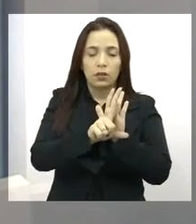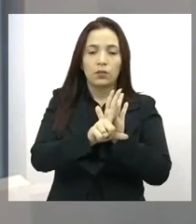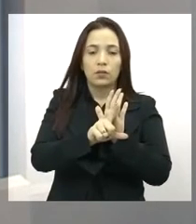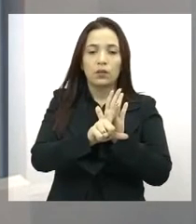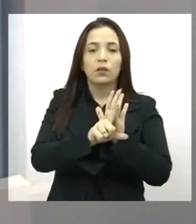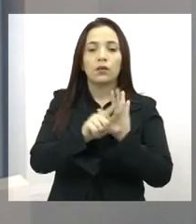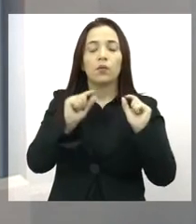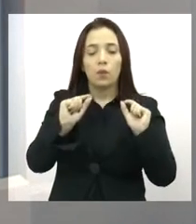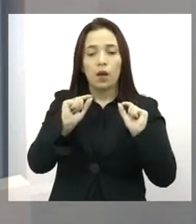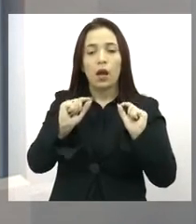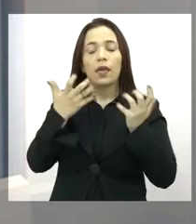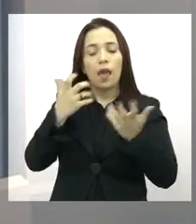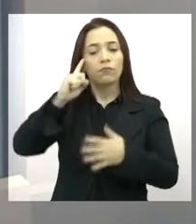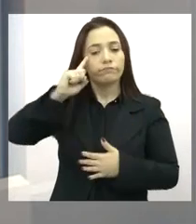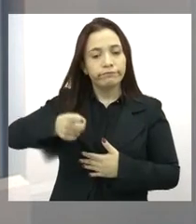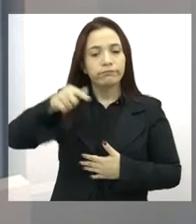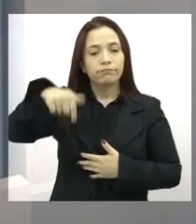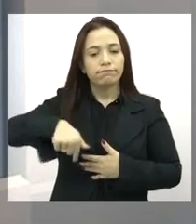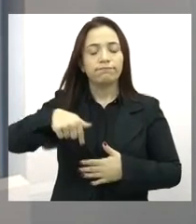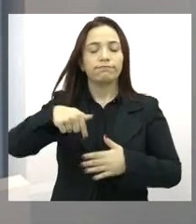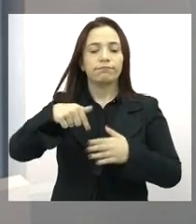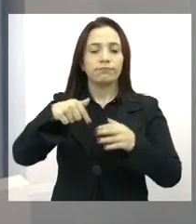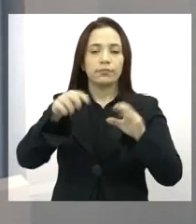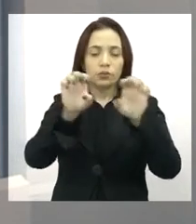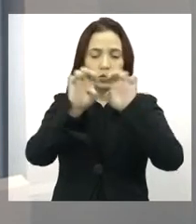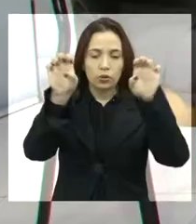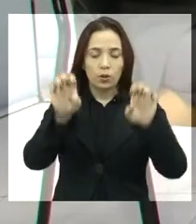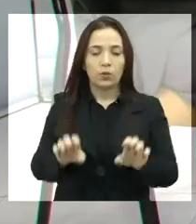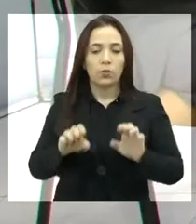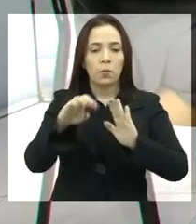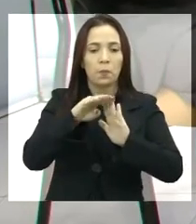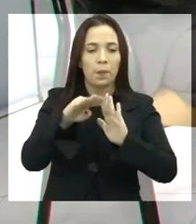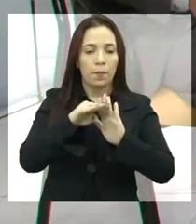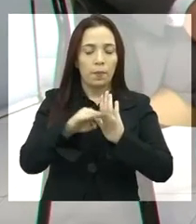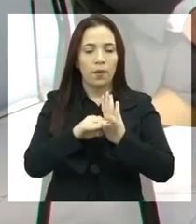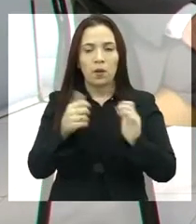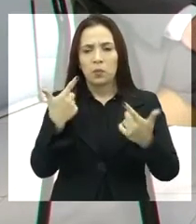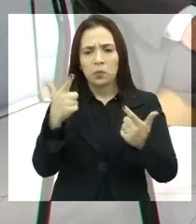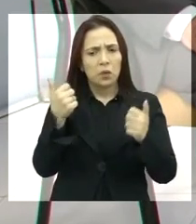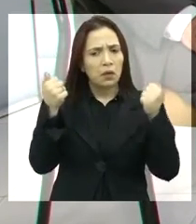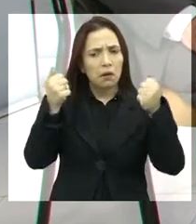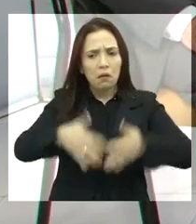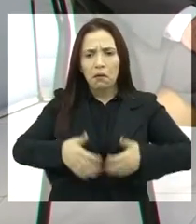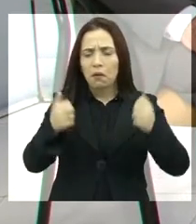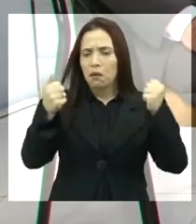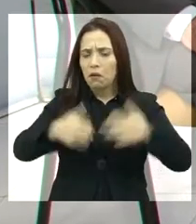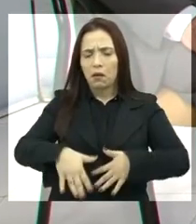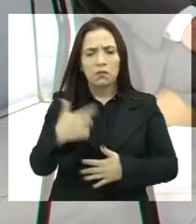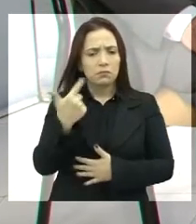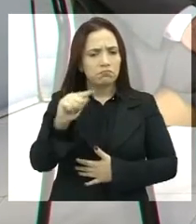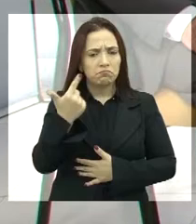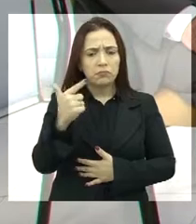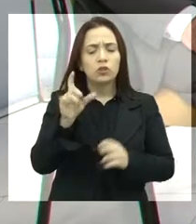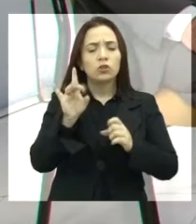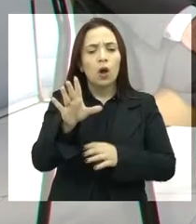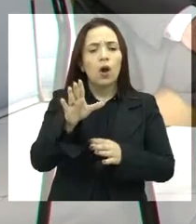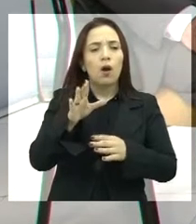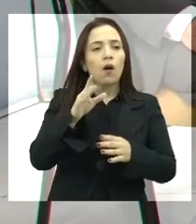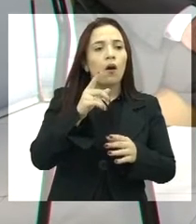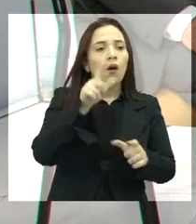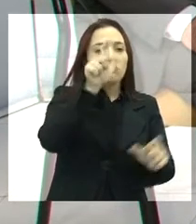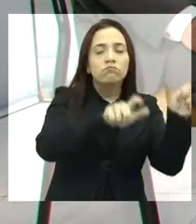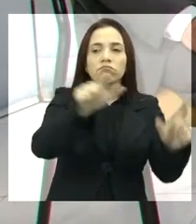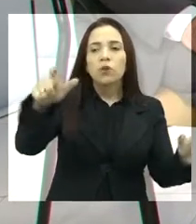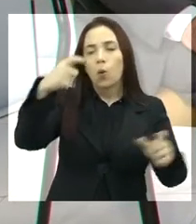instituir, né, o Estatuto do Parto Humanizado. Não causa custos nenhum. Não, não implicam custos. Implicam em mudança de